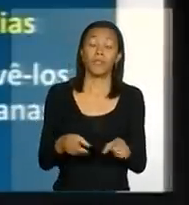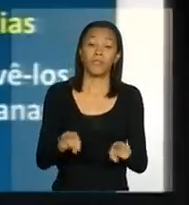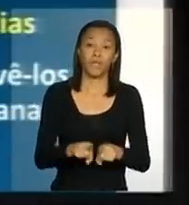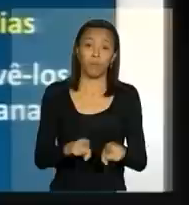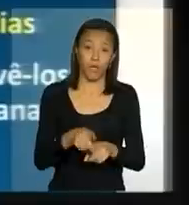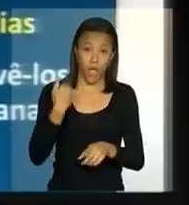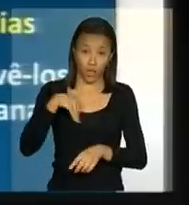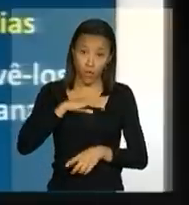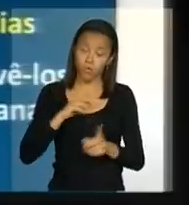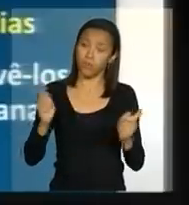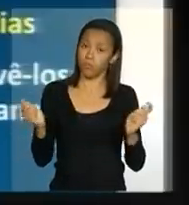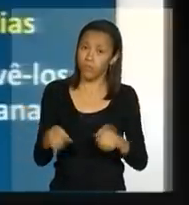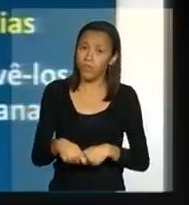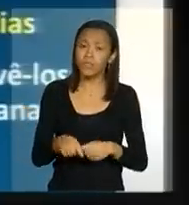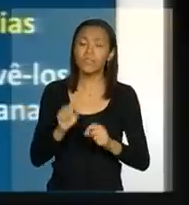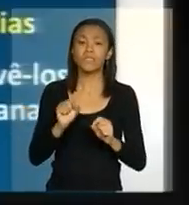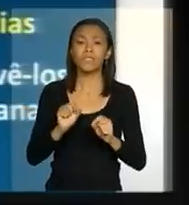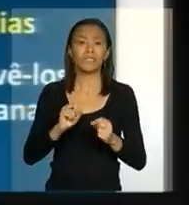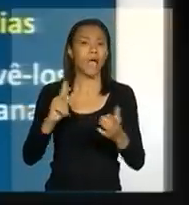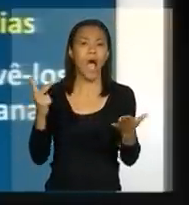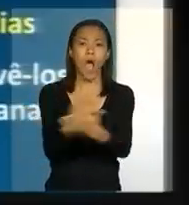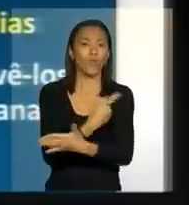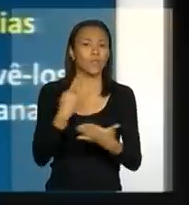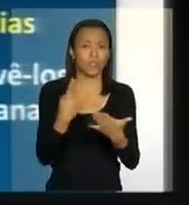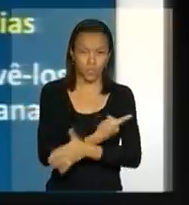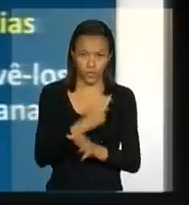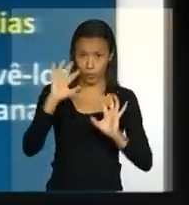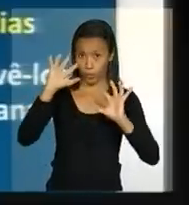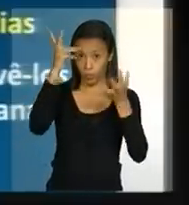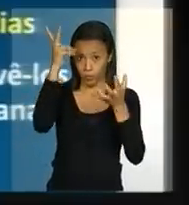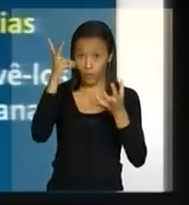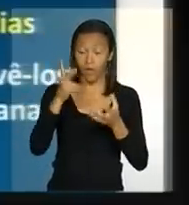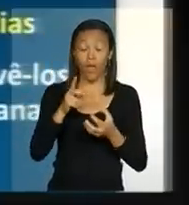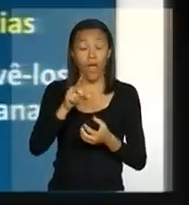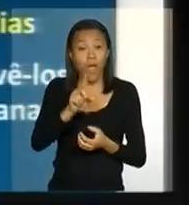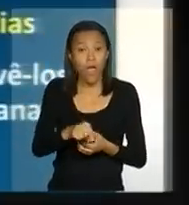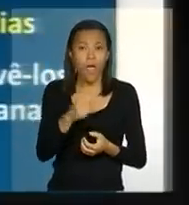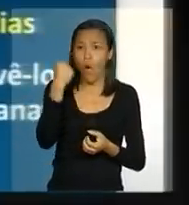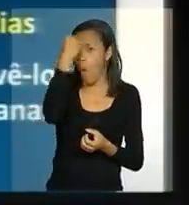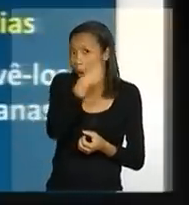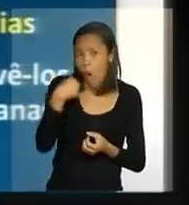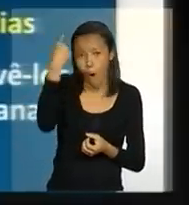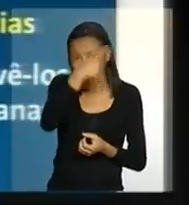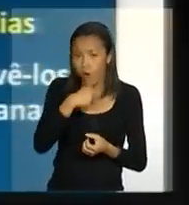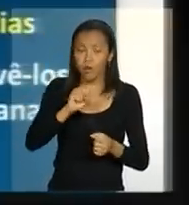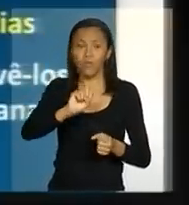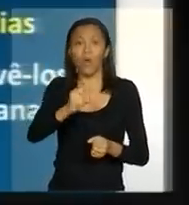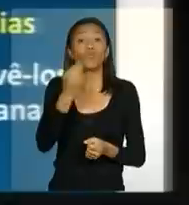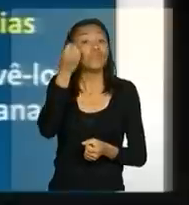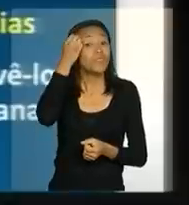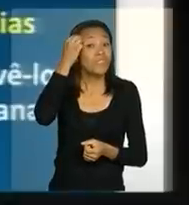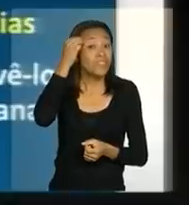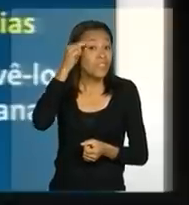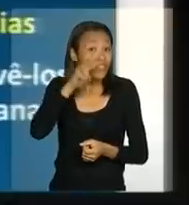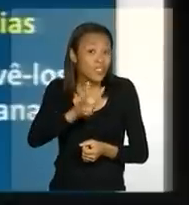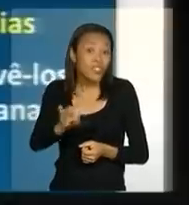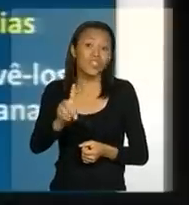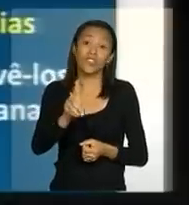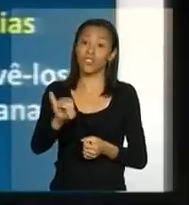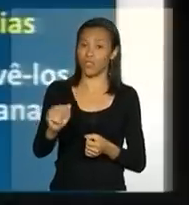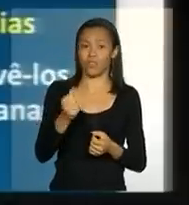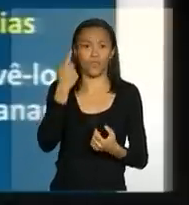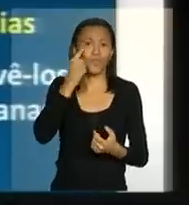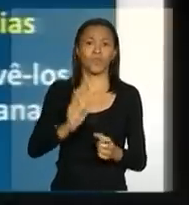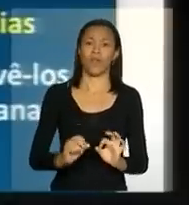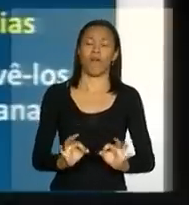nossa, a capacidade desses eventos acontecerem, então, é desde horas, alguns dias. a incidência, a duração desses